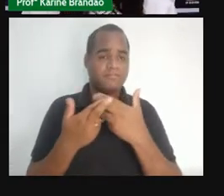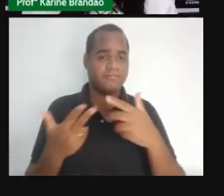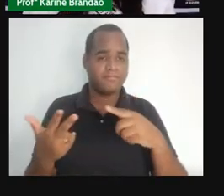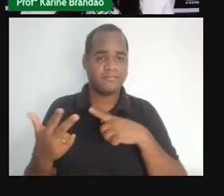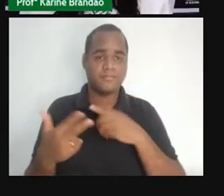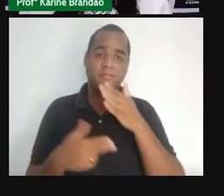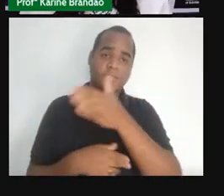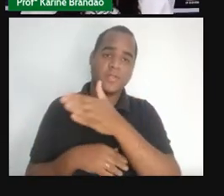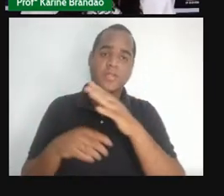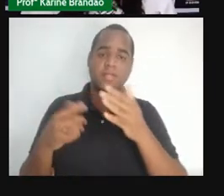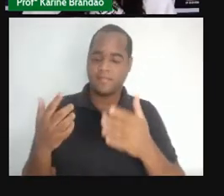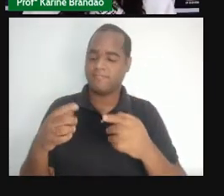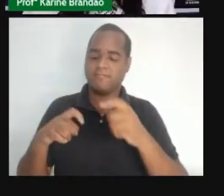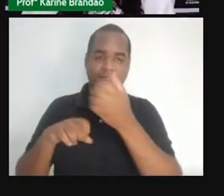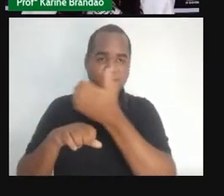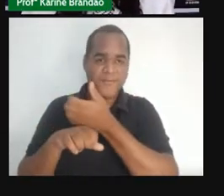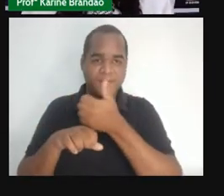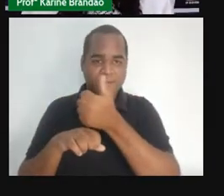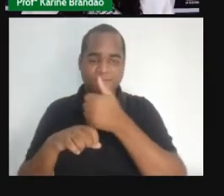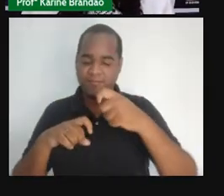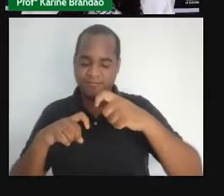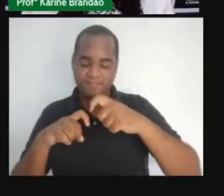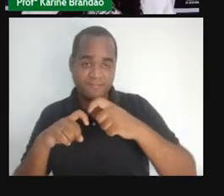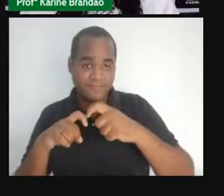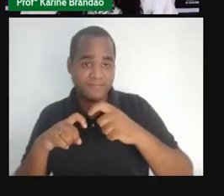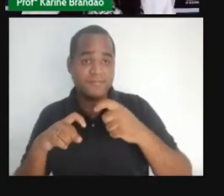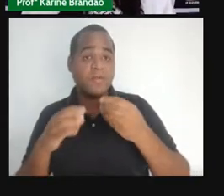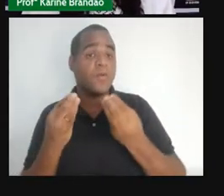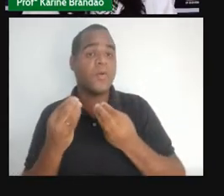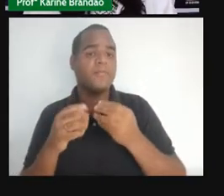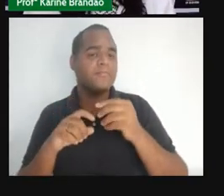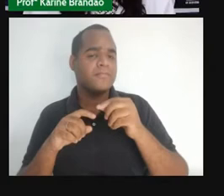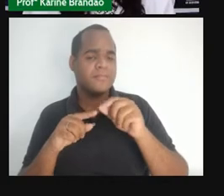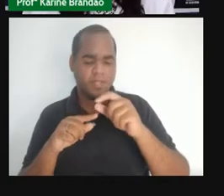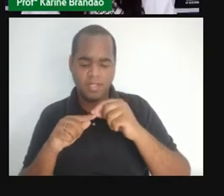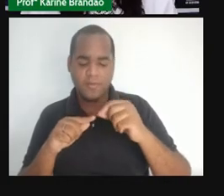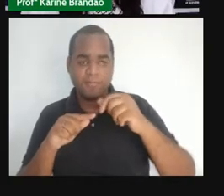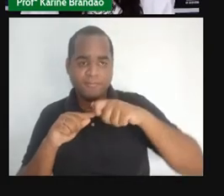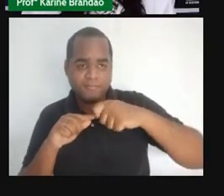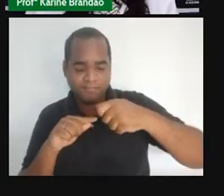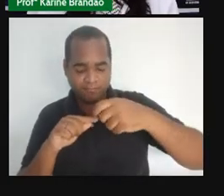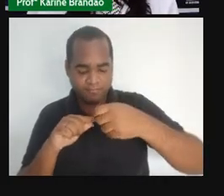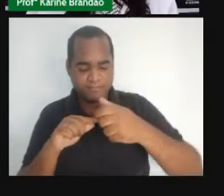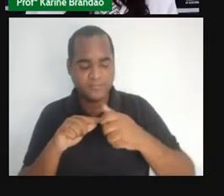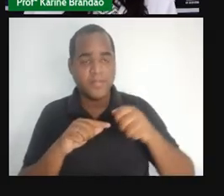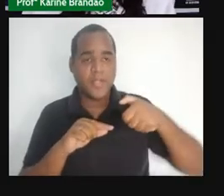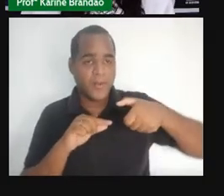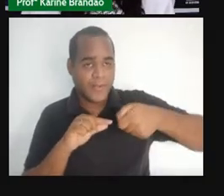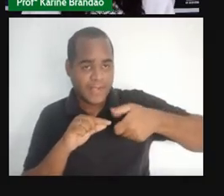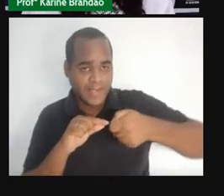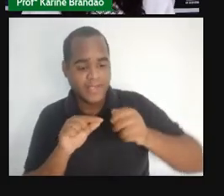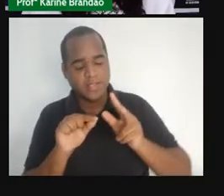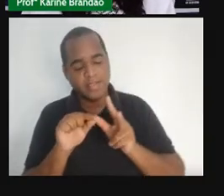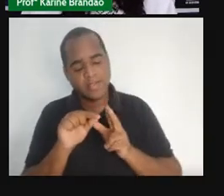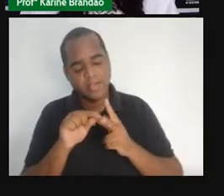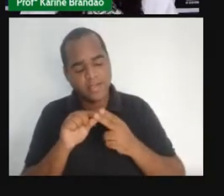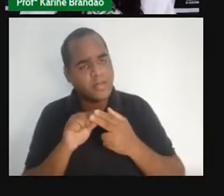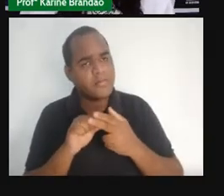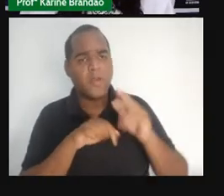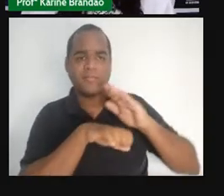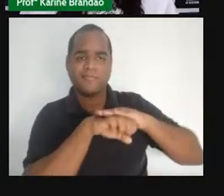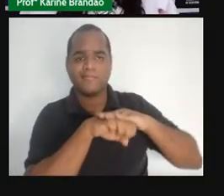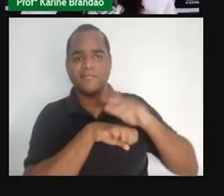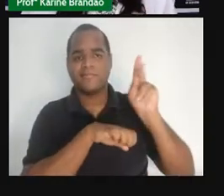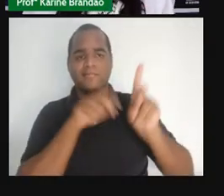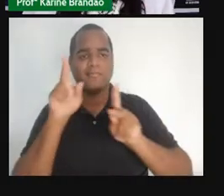manicure ou ao podólogo, a gente leve o nosso alicate, a nossa tesourinha. Por quê, PRO? Por que